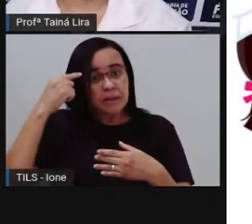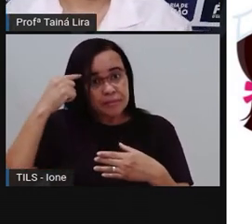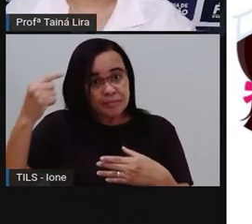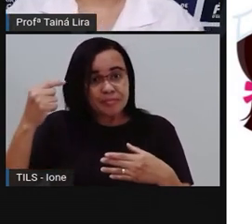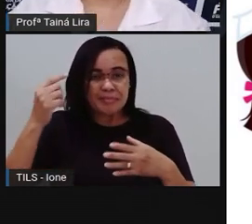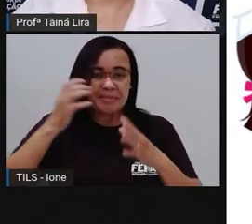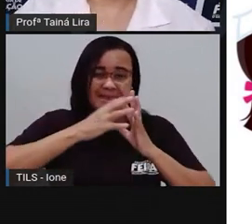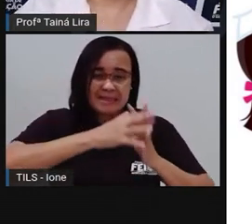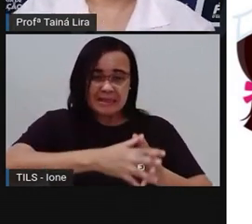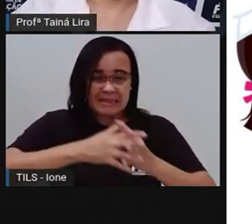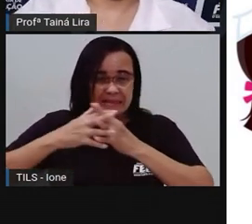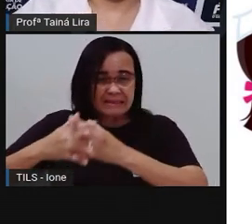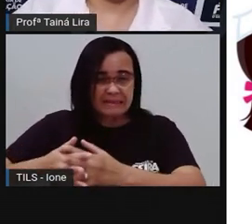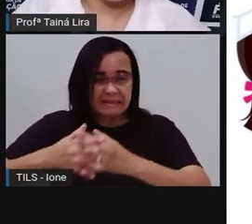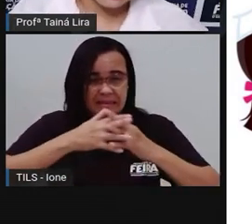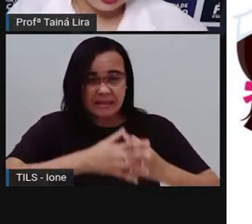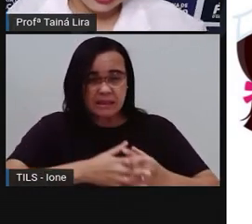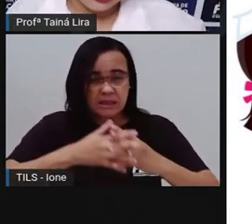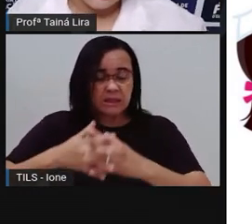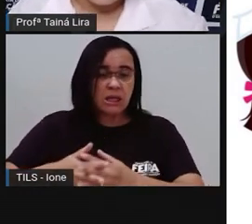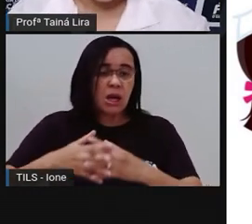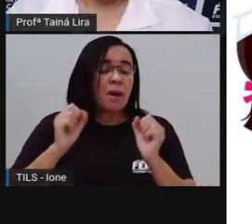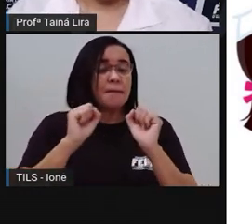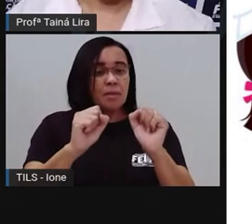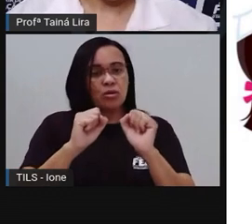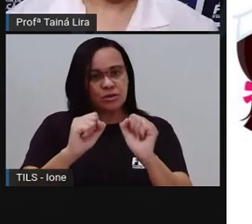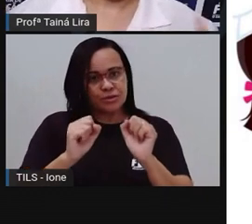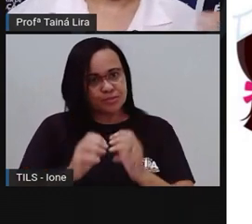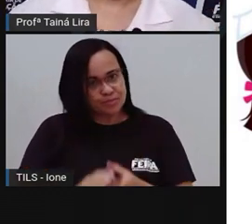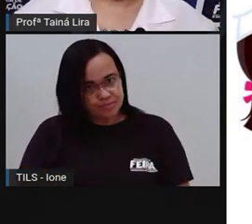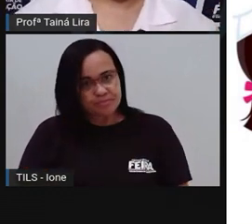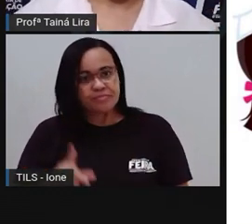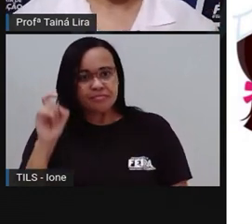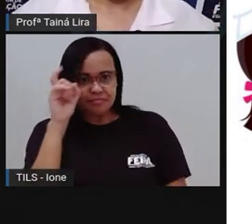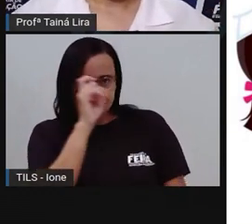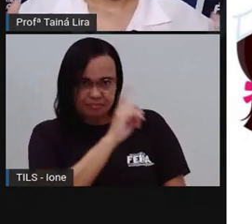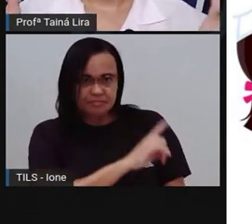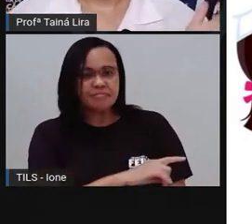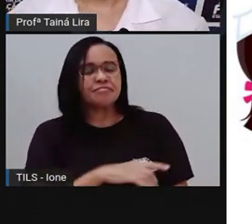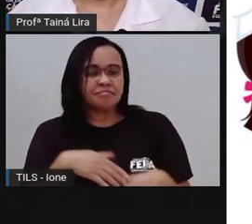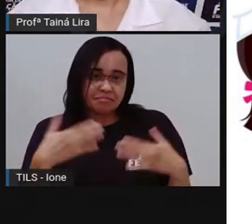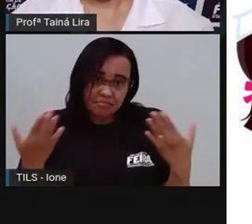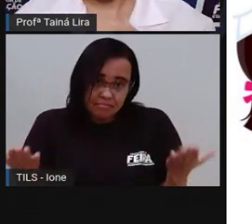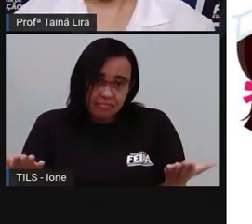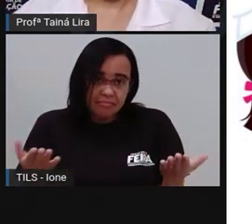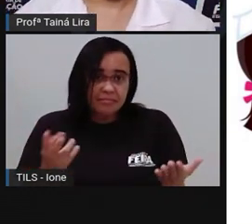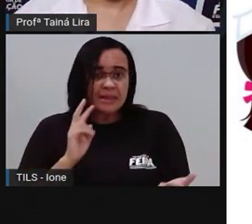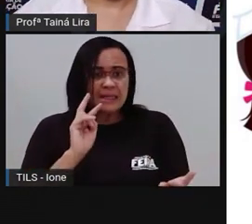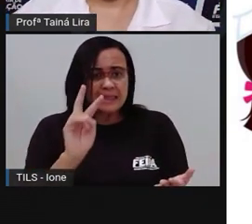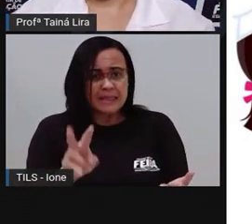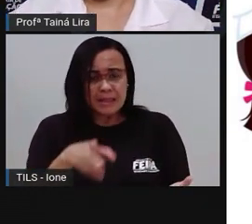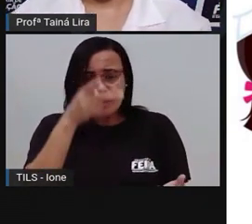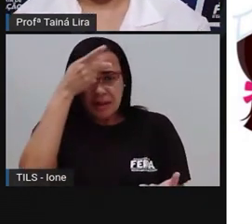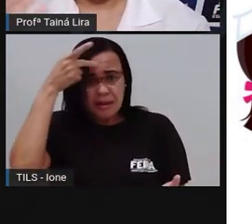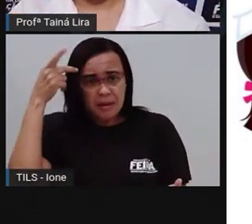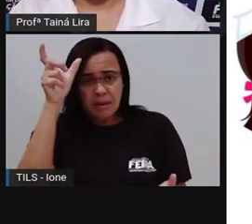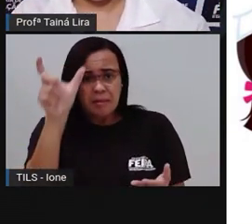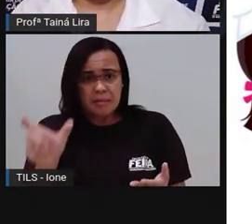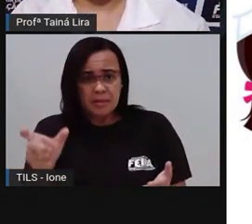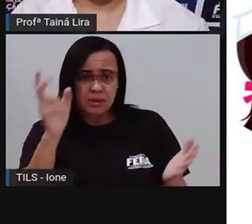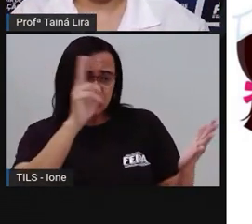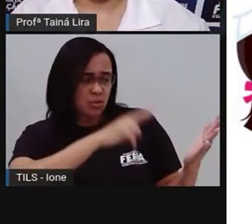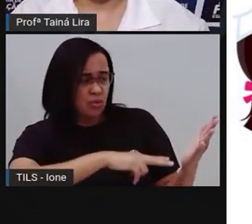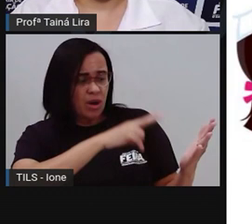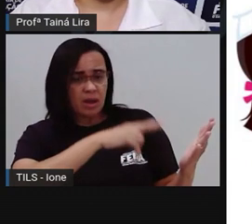é a manteiga? Se eu não organizo isso aí direitinho, tá? O que é vai acontecer? Quem estiver lendo ali, ou até tentando